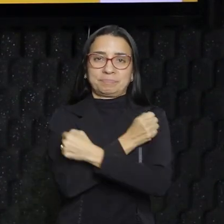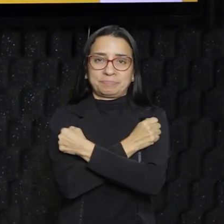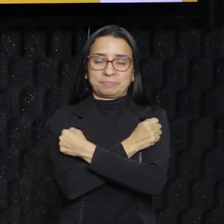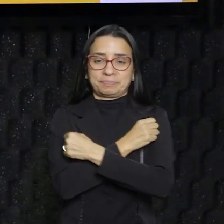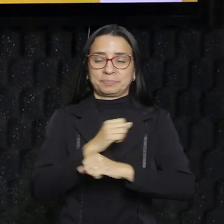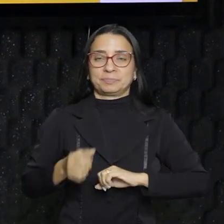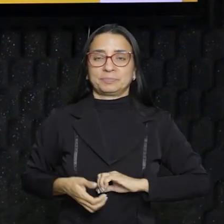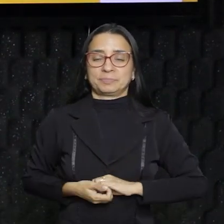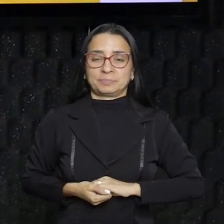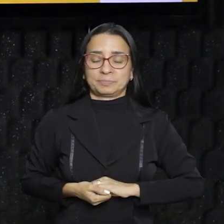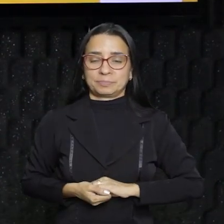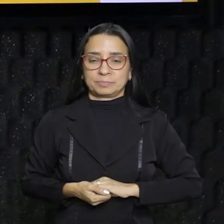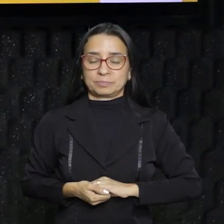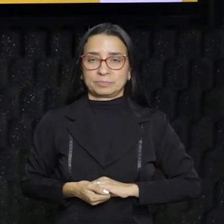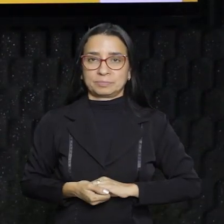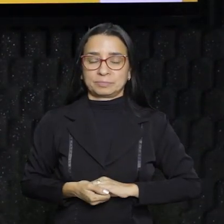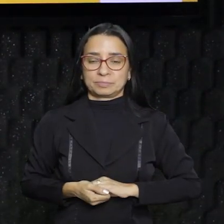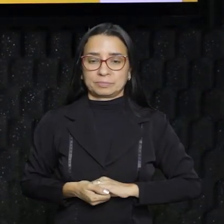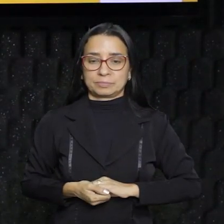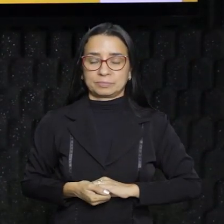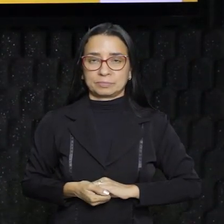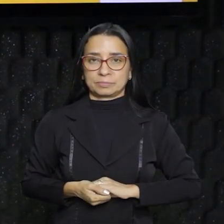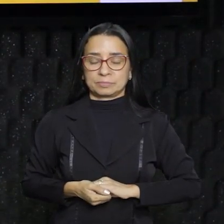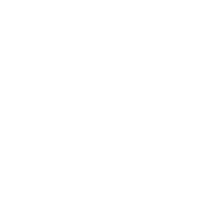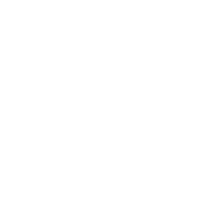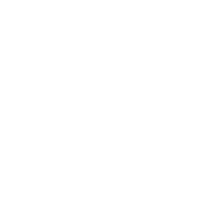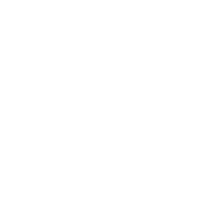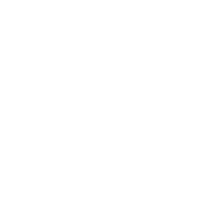e força e foco nos estudos. Valeu!